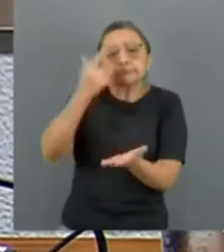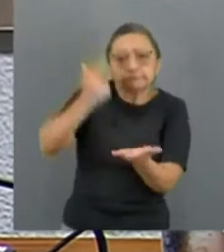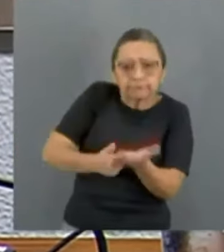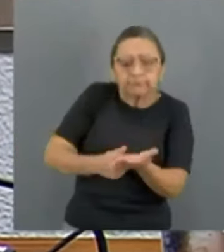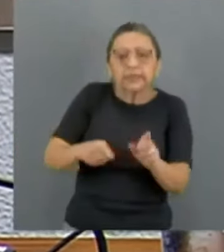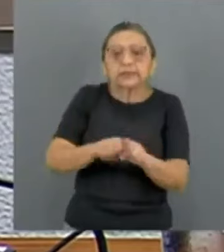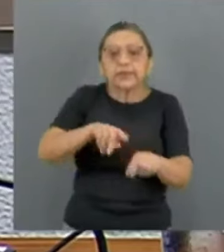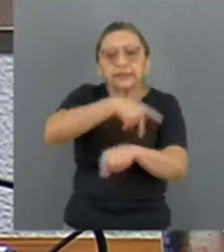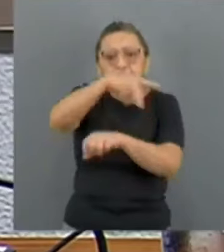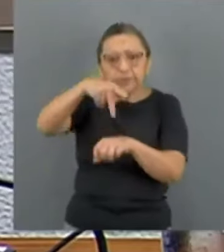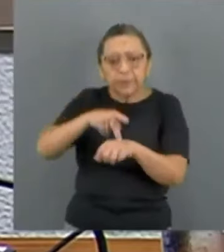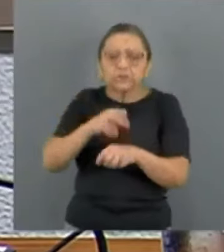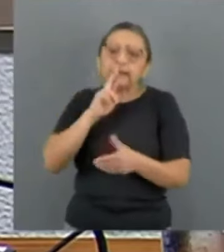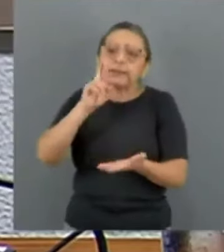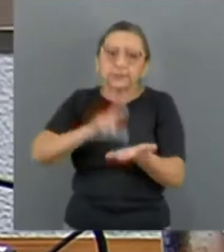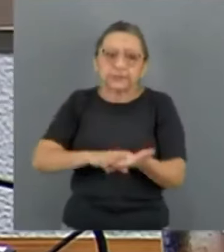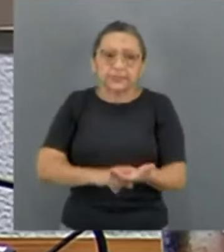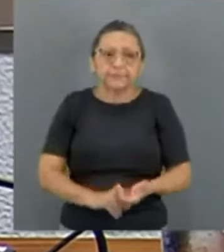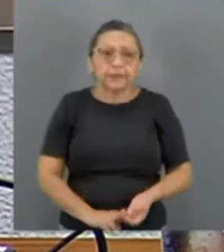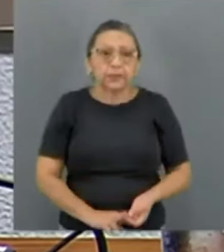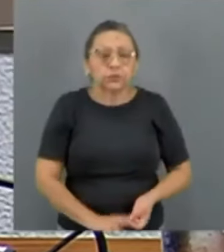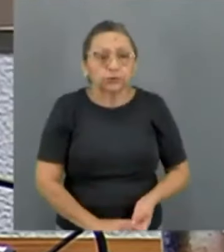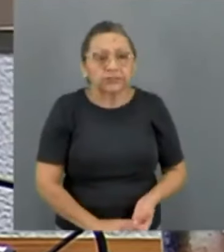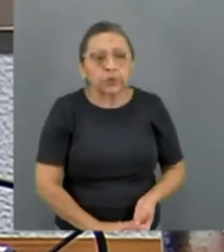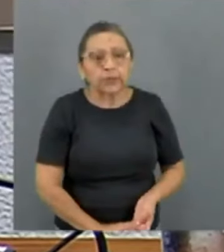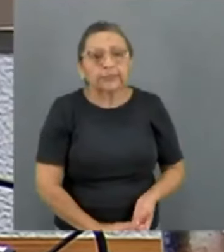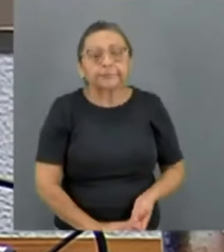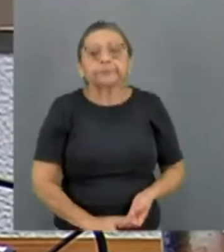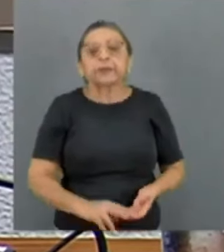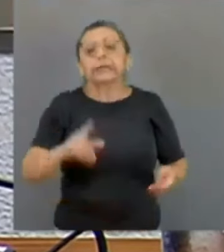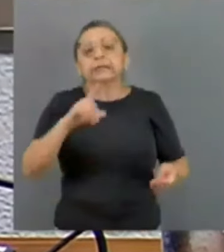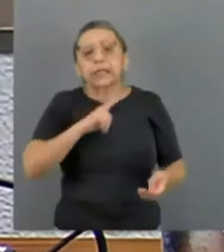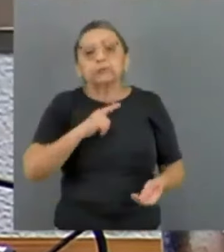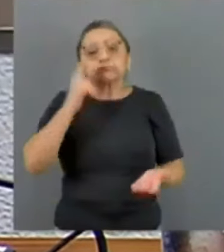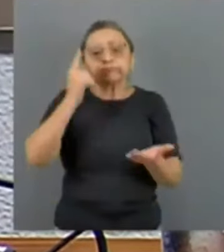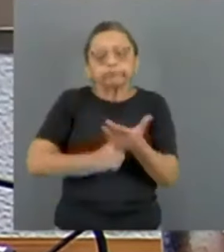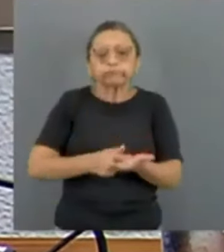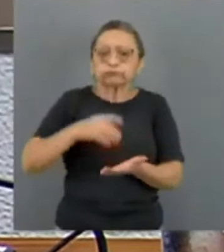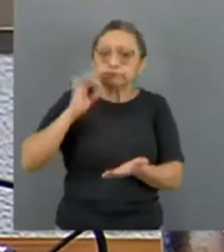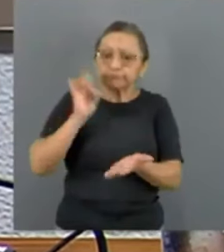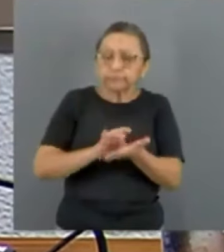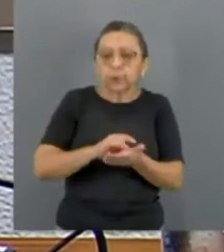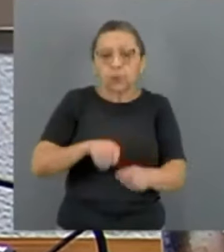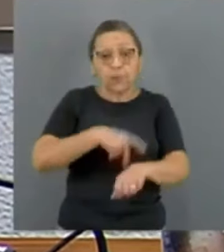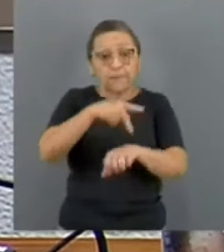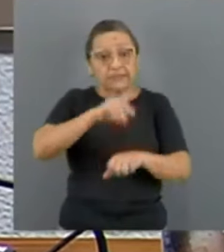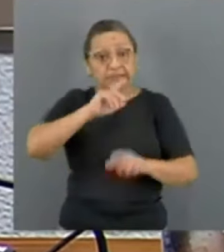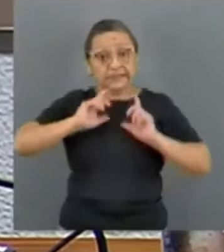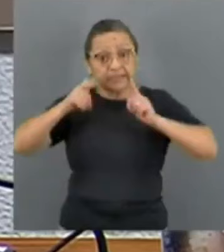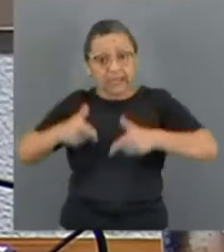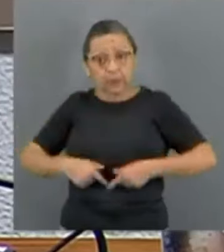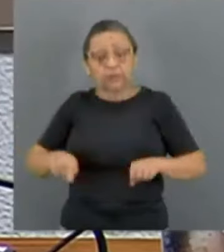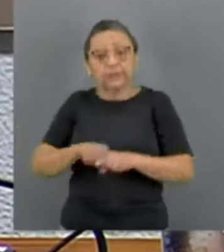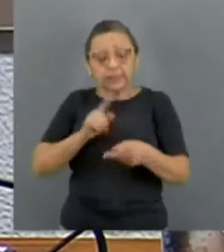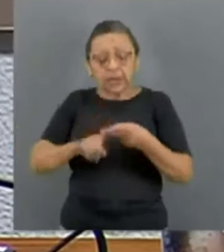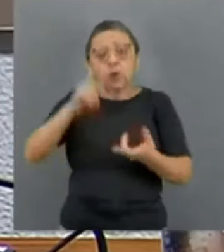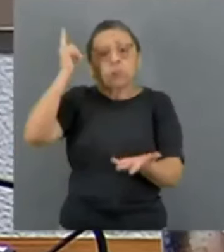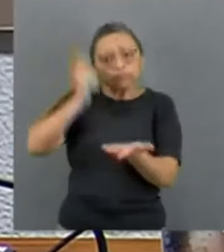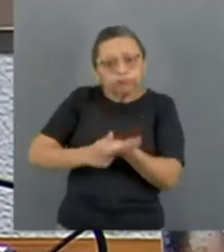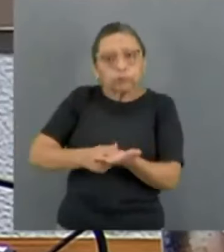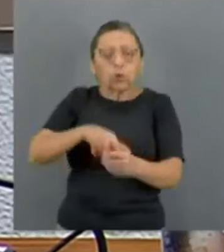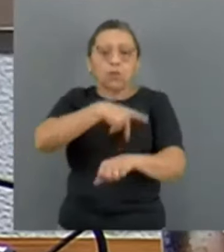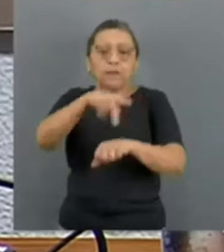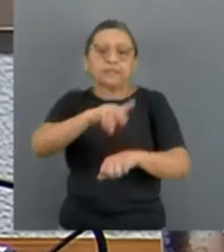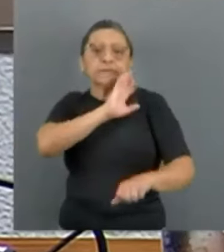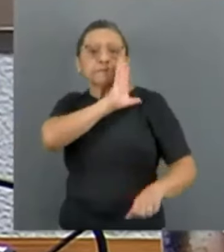e internacionalmente reconhecidas. Temos um compromisso histórico com o Estado de Israel e temos também um compromisso histórico com o Estado da